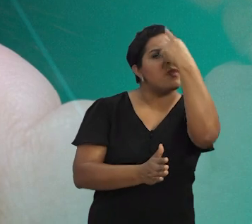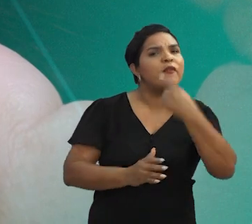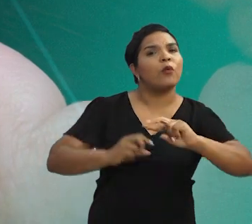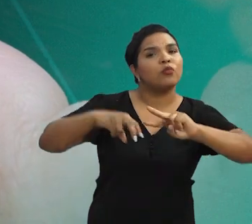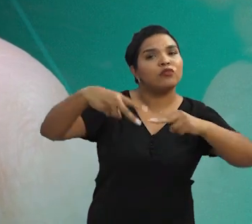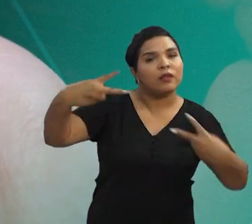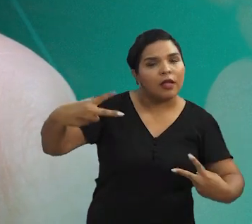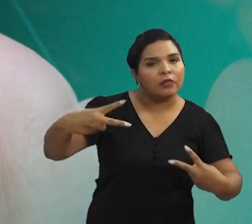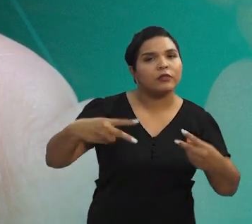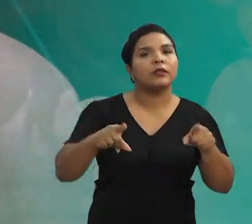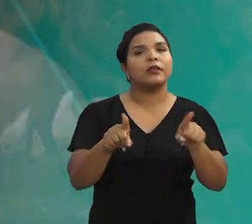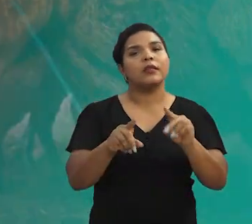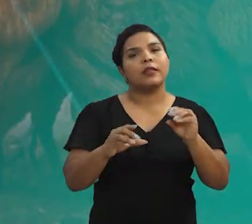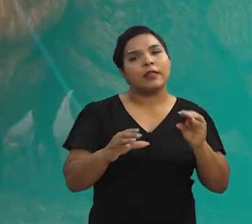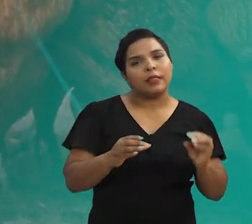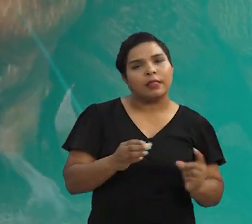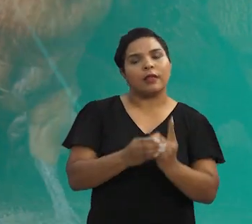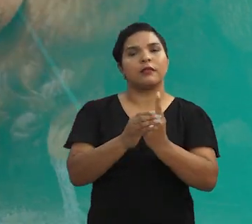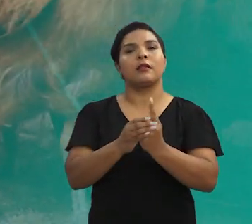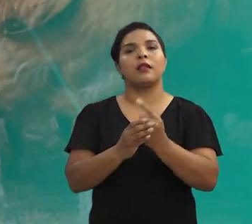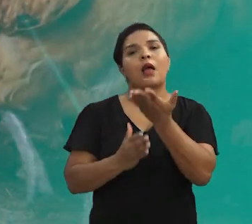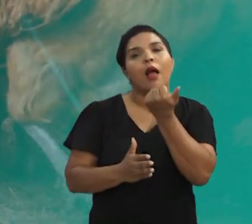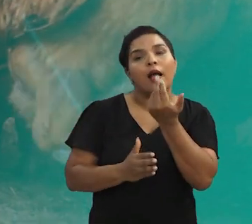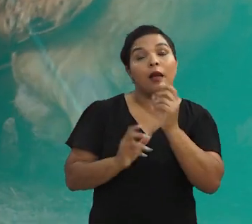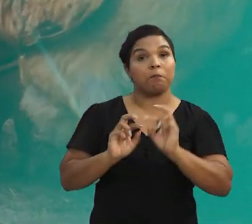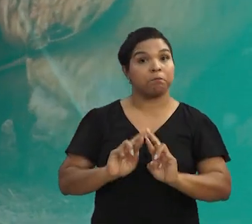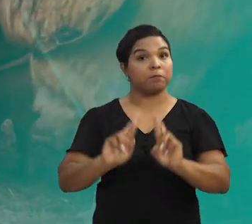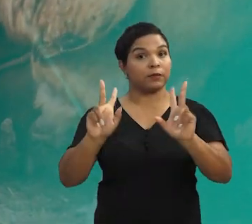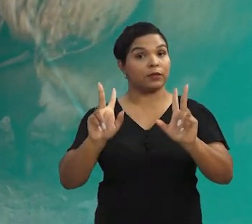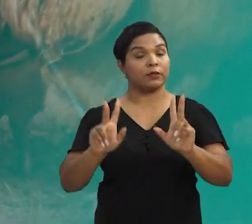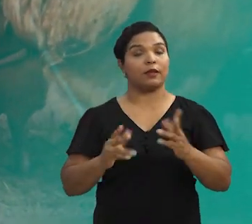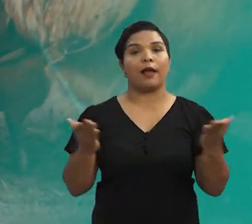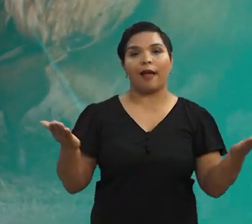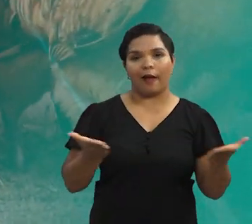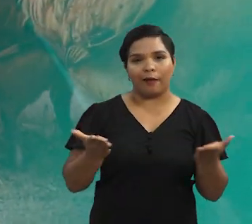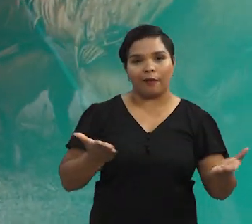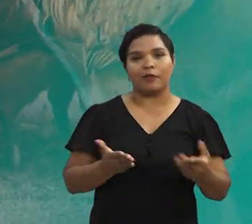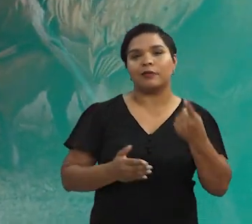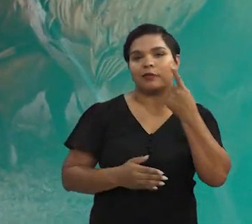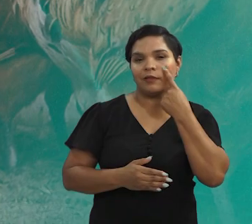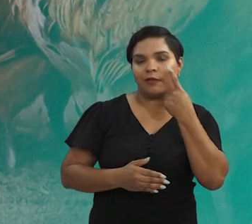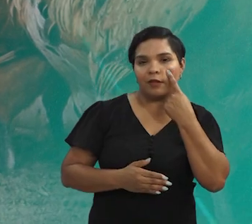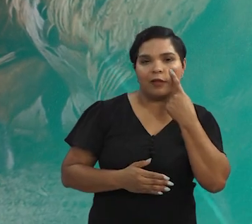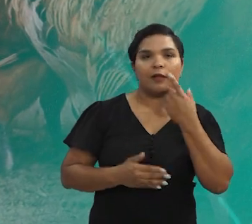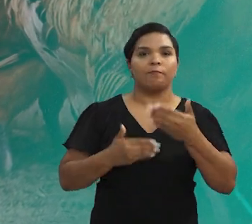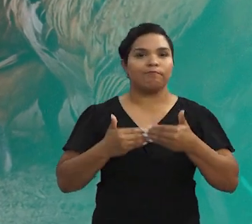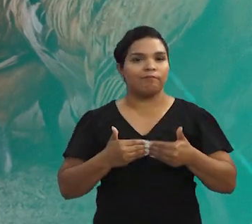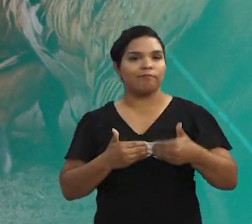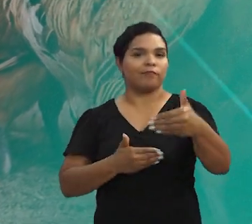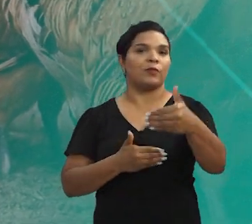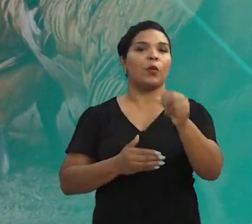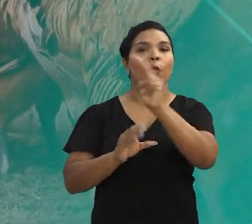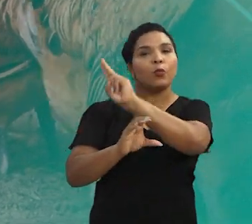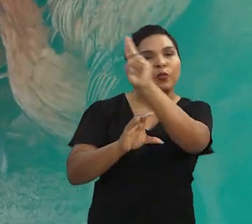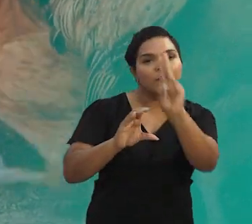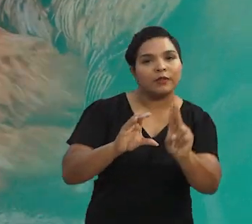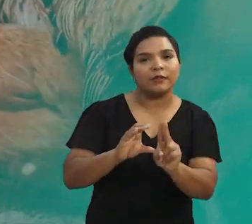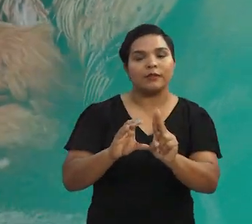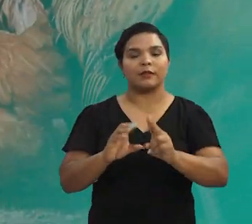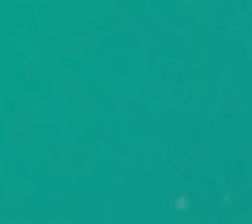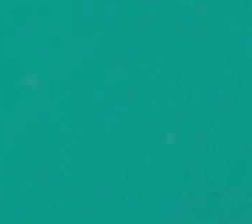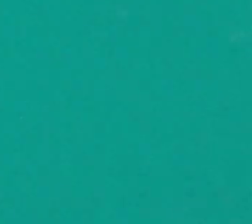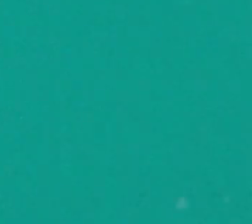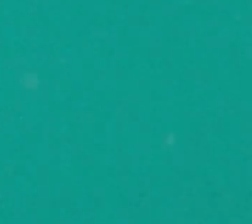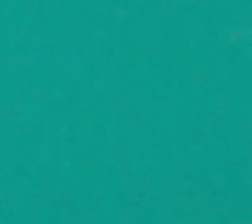perfil genético e tentam inseri-la no mercado da gastronomia exótica. Tudo isso você confere a partir de agora no Univer Ciência.